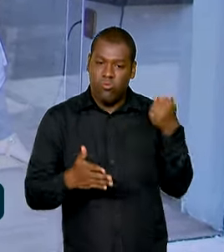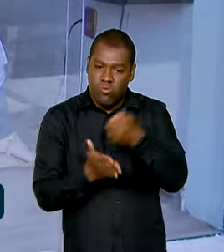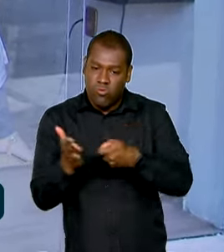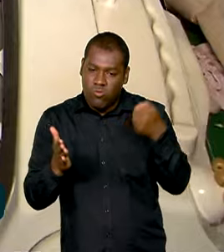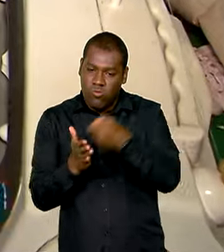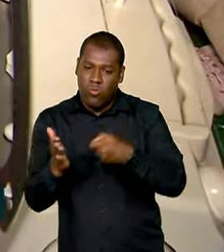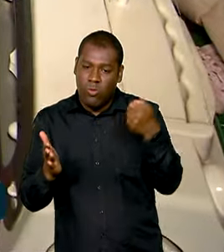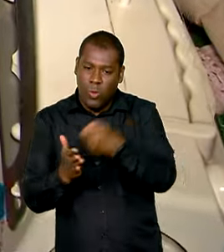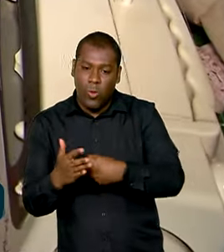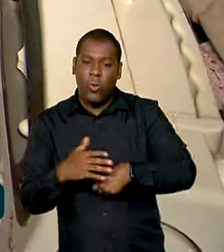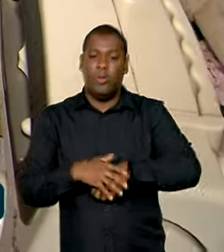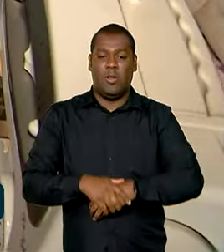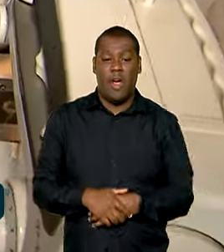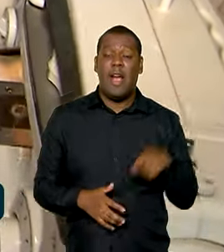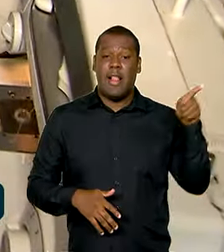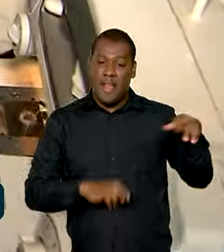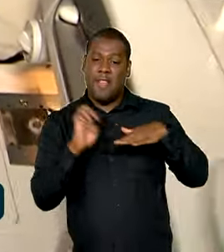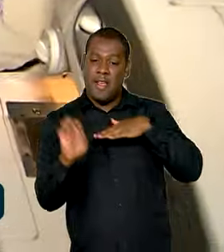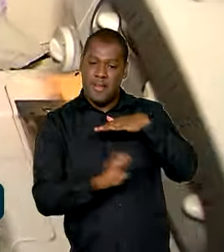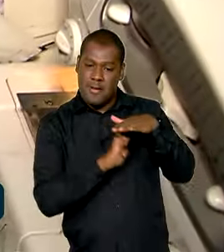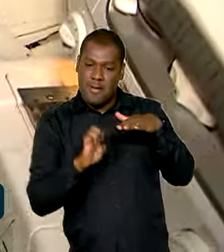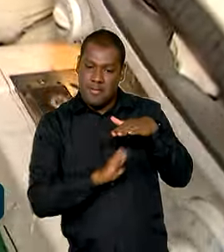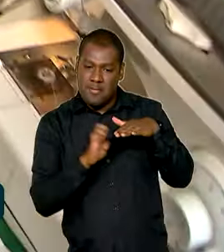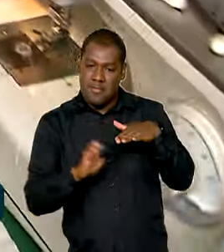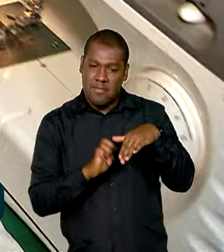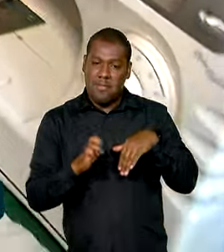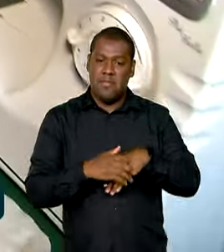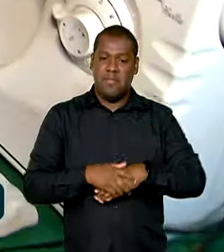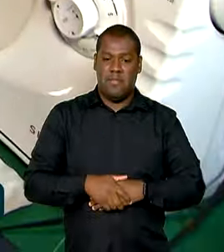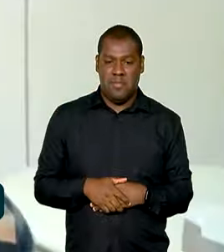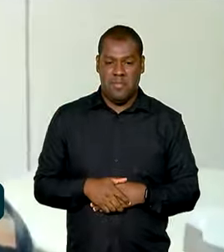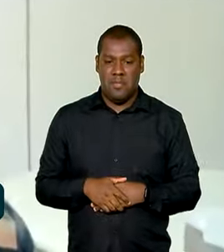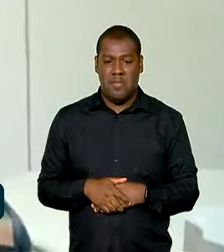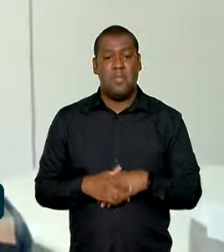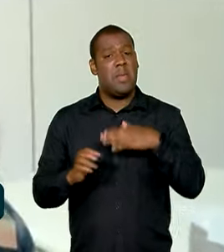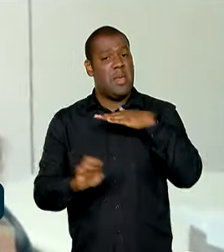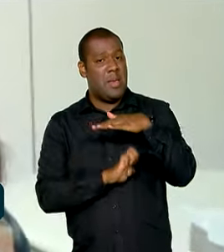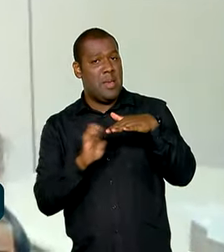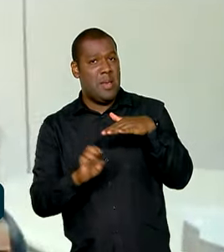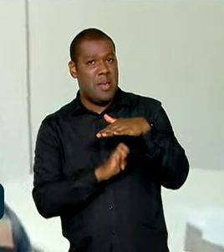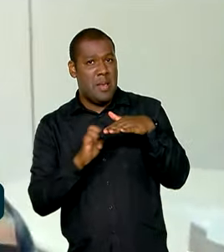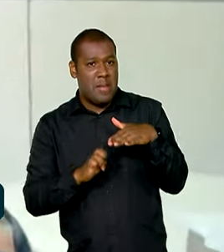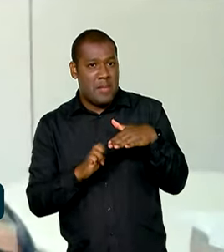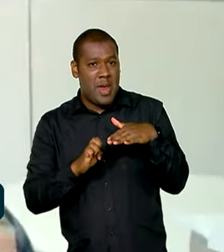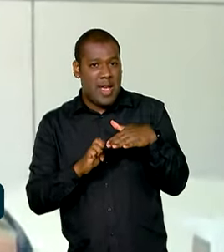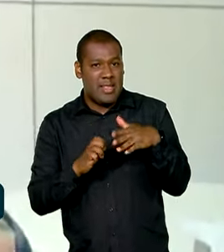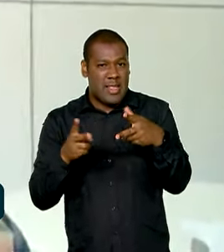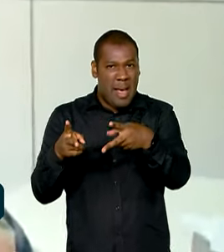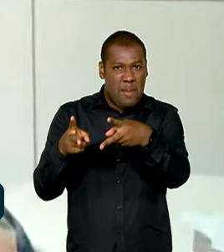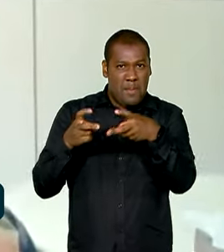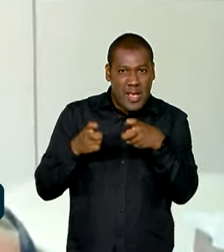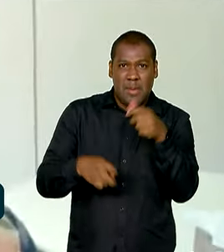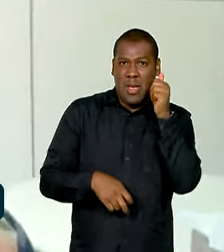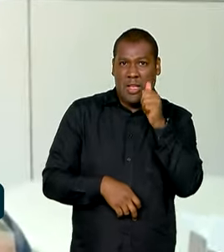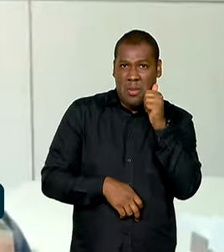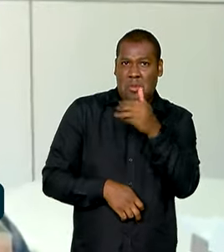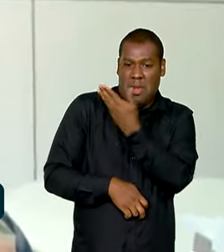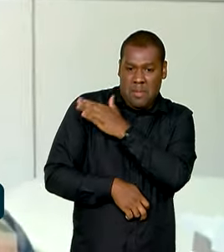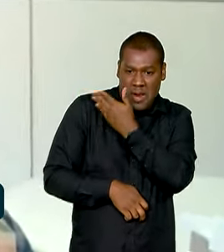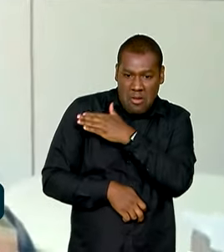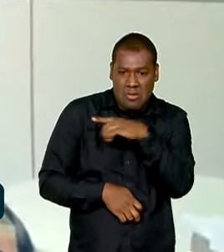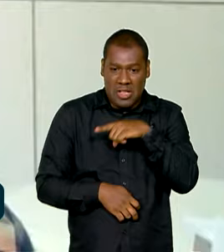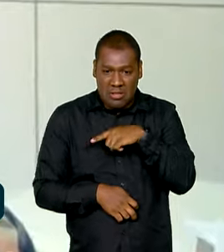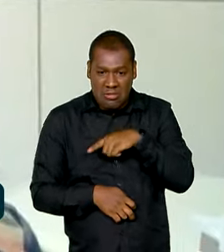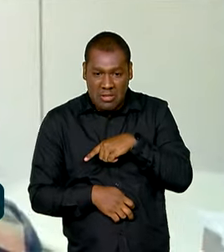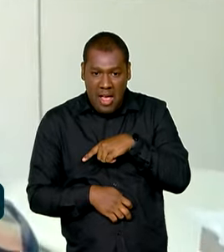reconhecimento das empresas que, muitas vezes, nem perceberam que discriminam mulheres, que discriminam